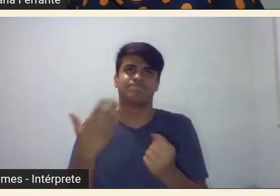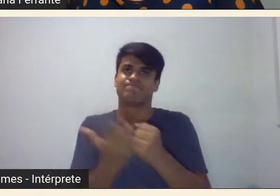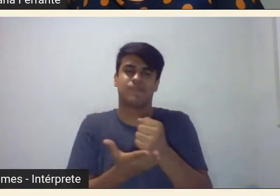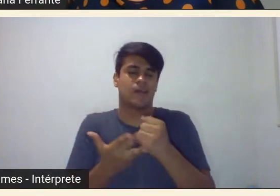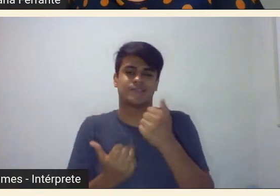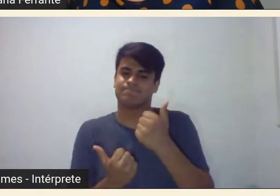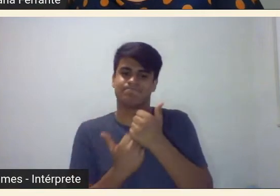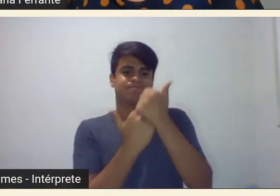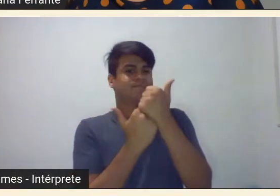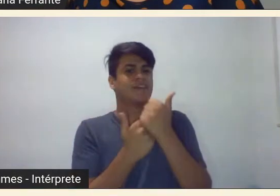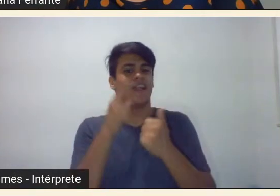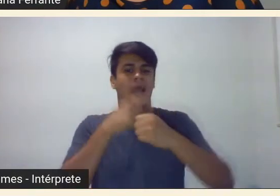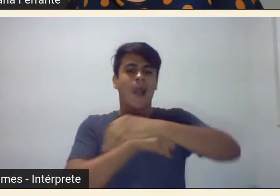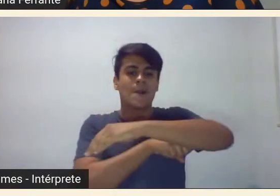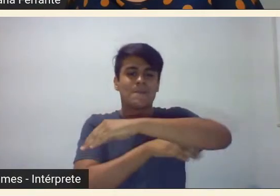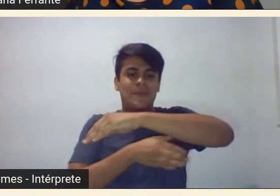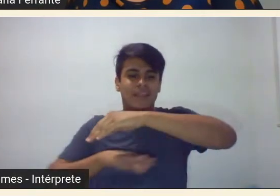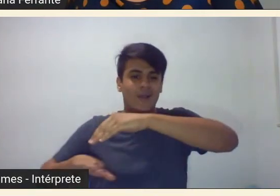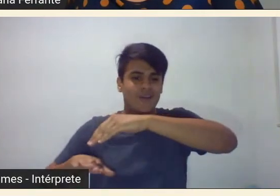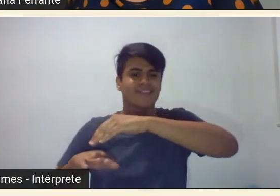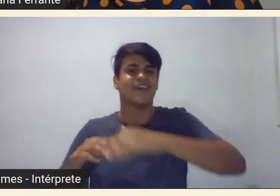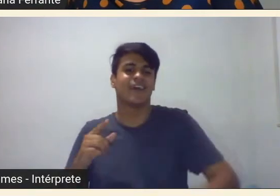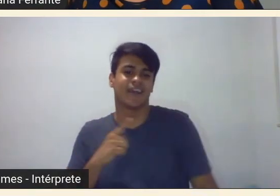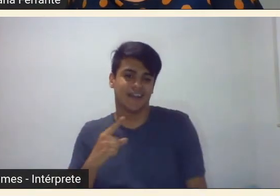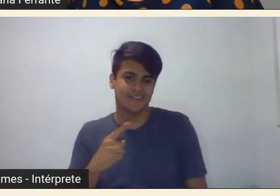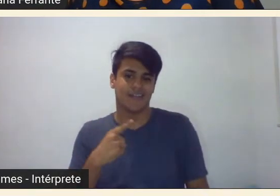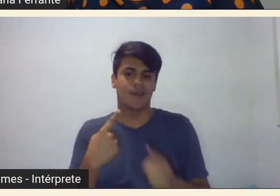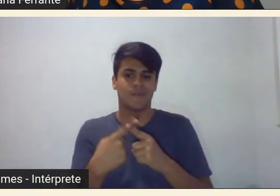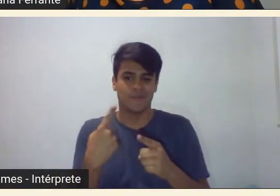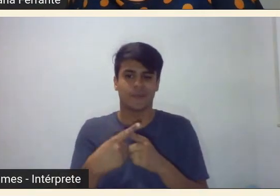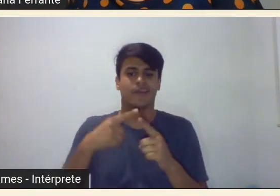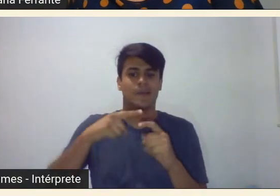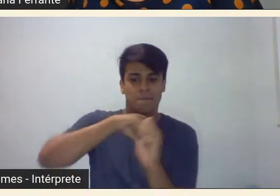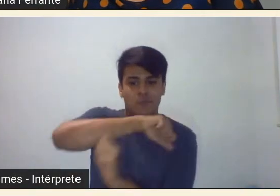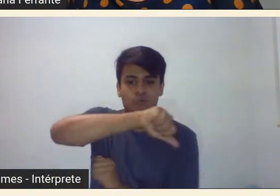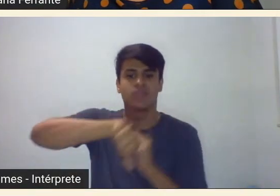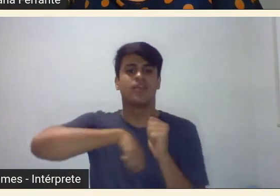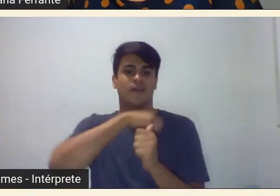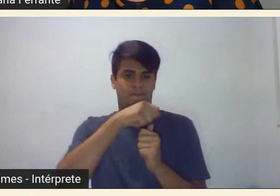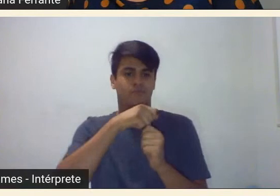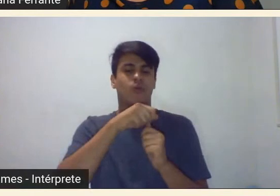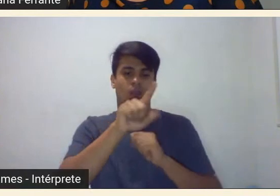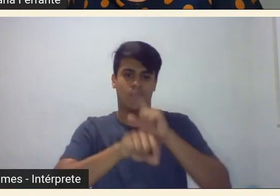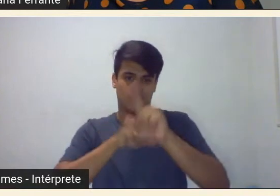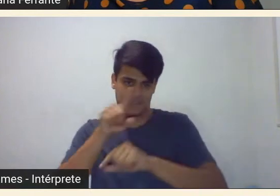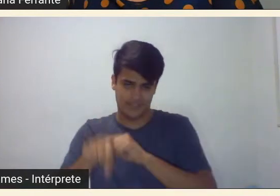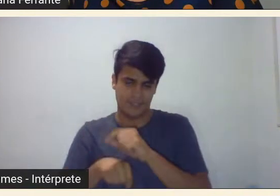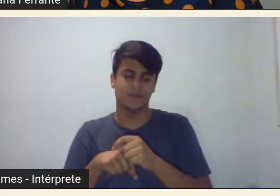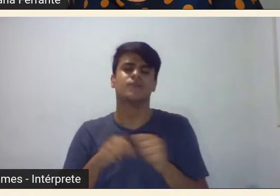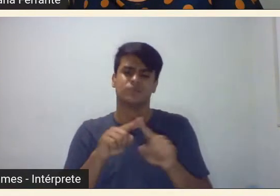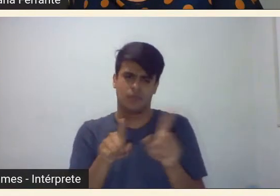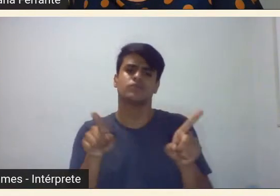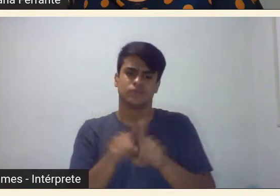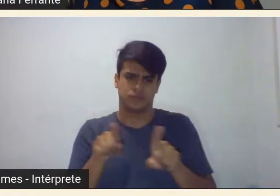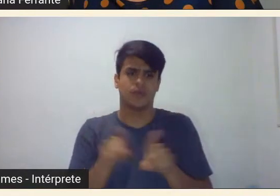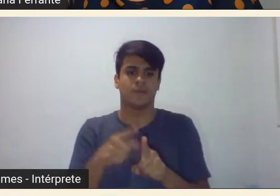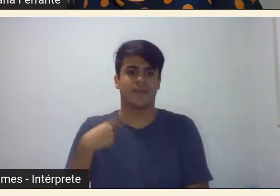pinacoteca nesse momento mudando né o perfil da coleção quanto sim valorizando a Tarsila